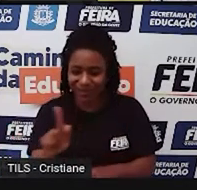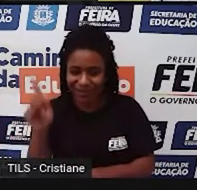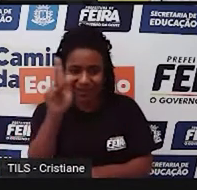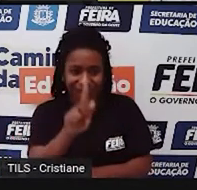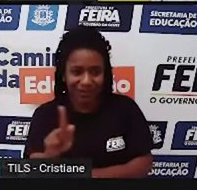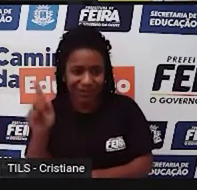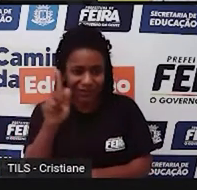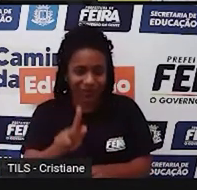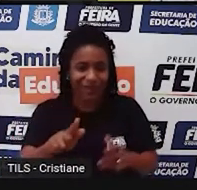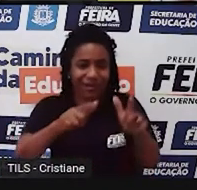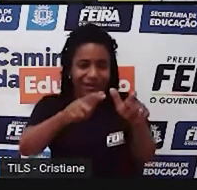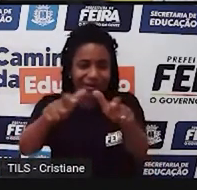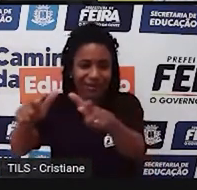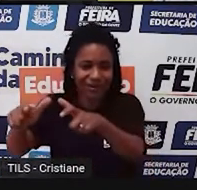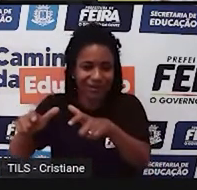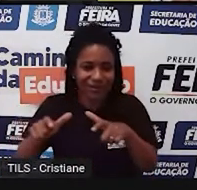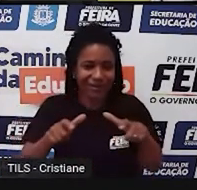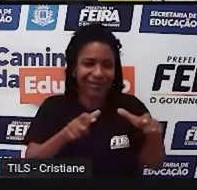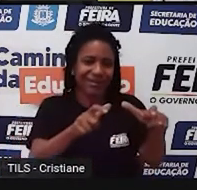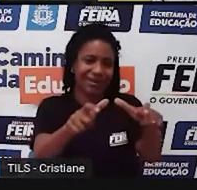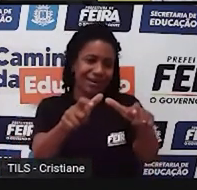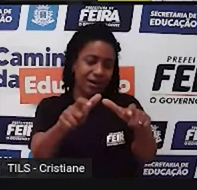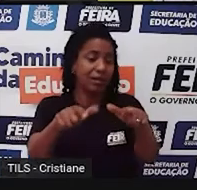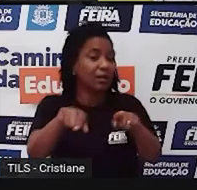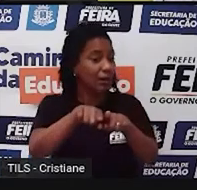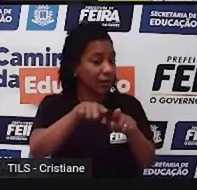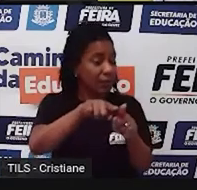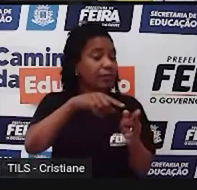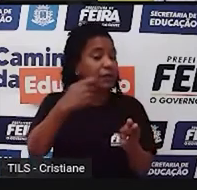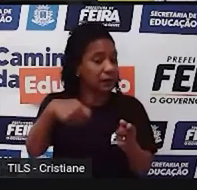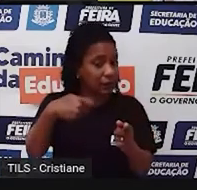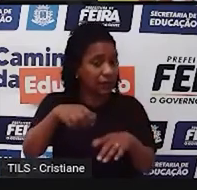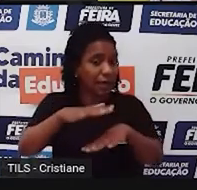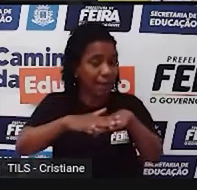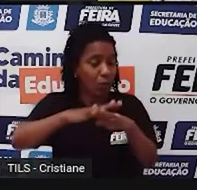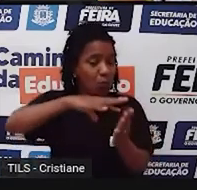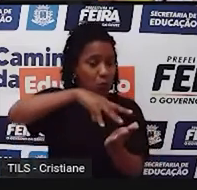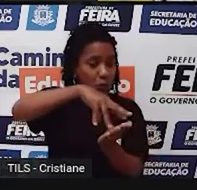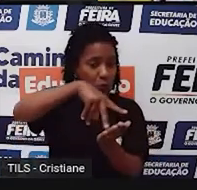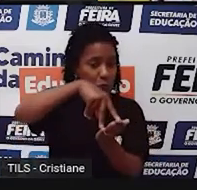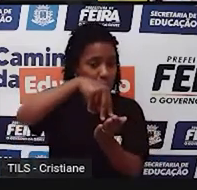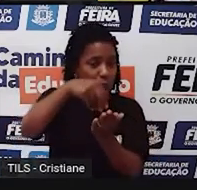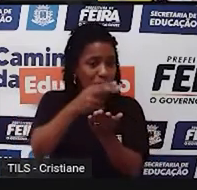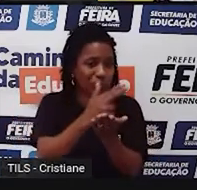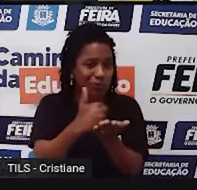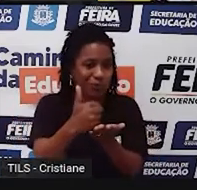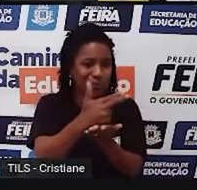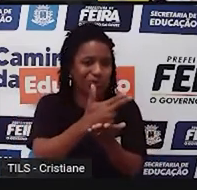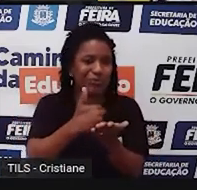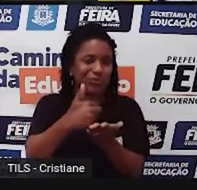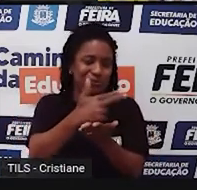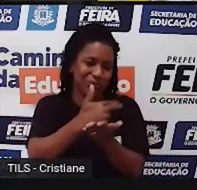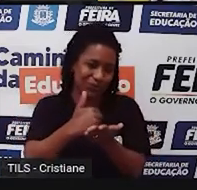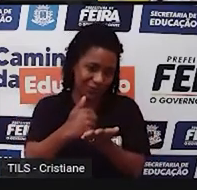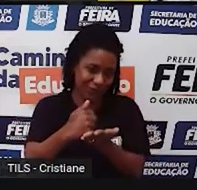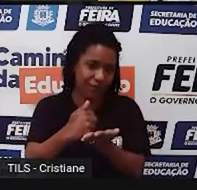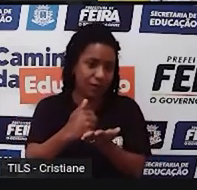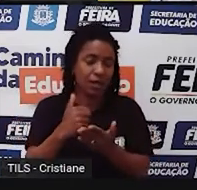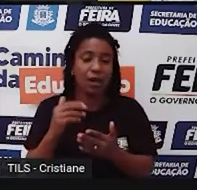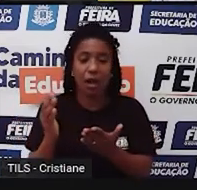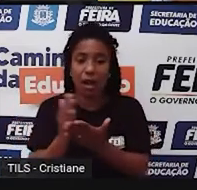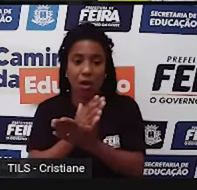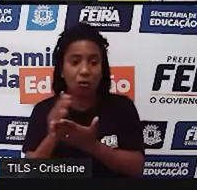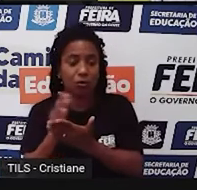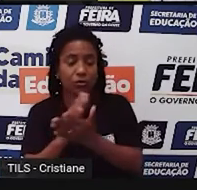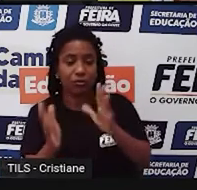ciência e também não deixa de ser artístico por conta dos elementos que são colocados ali naquele mapa. tem alguns mapas